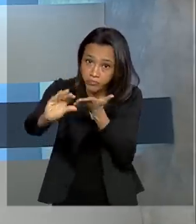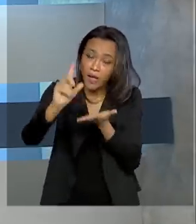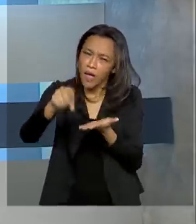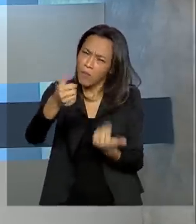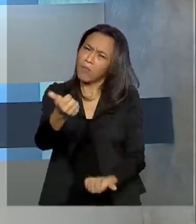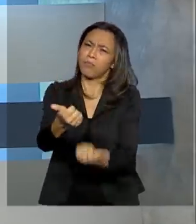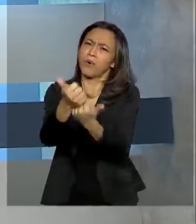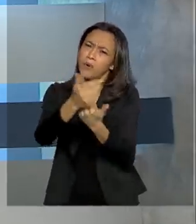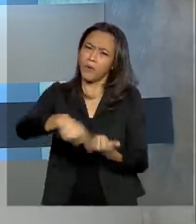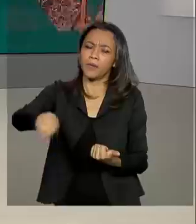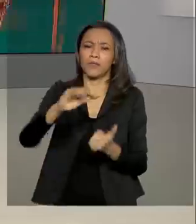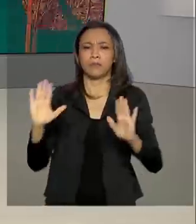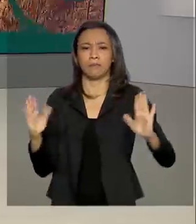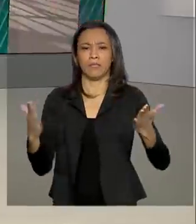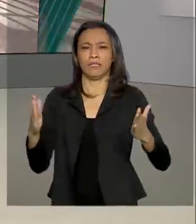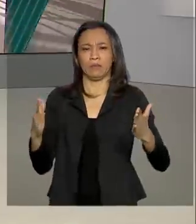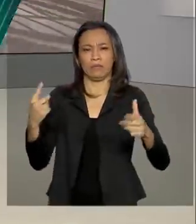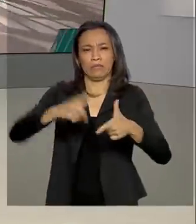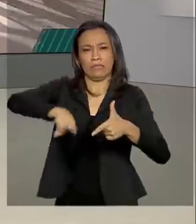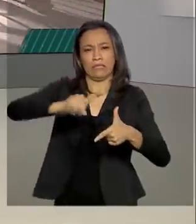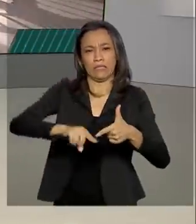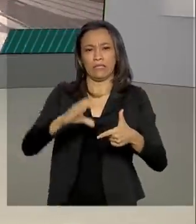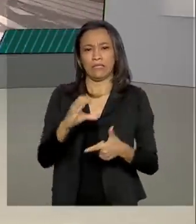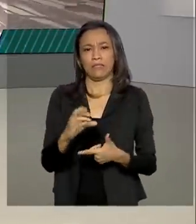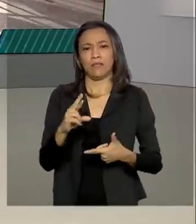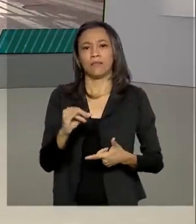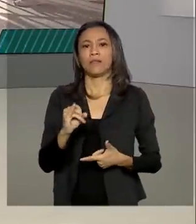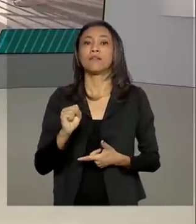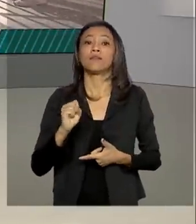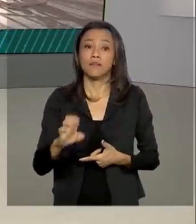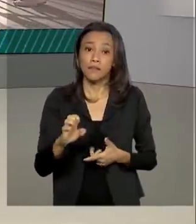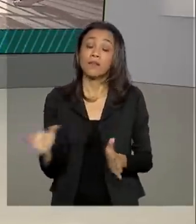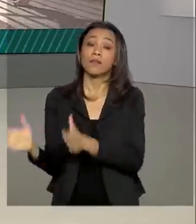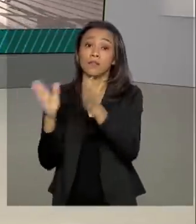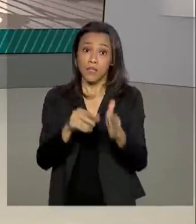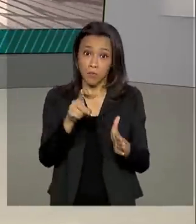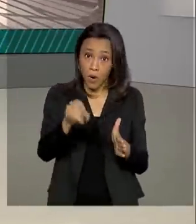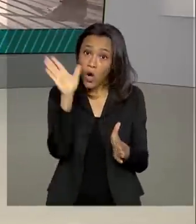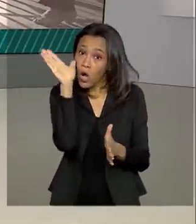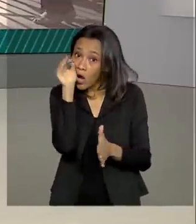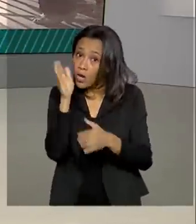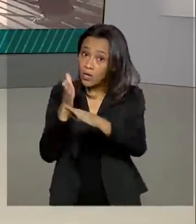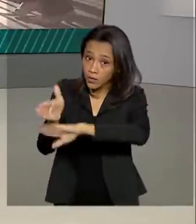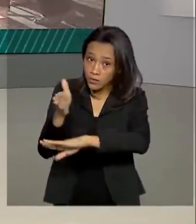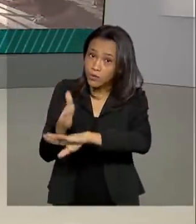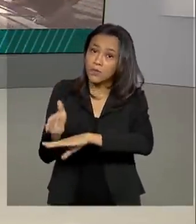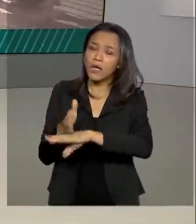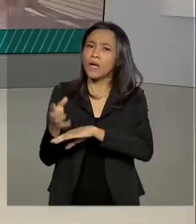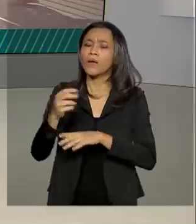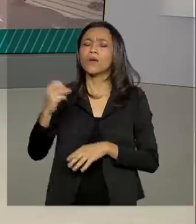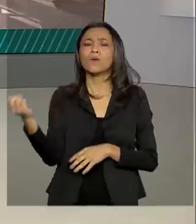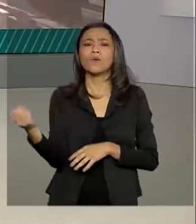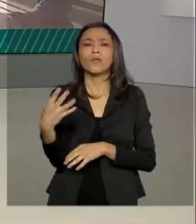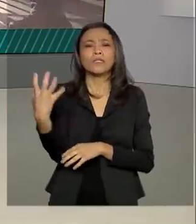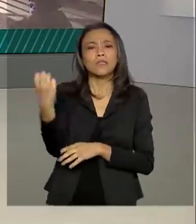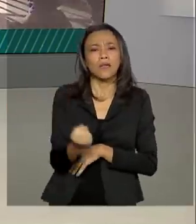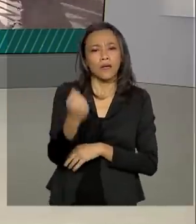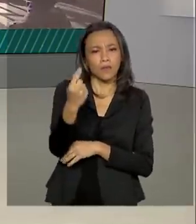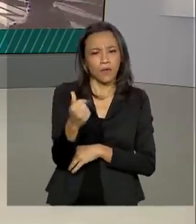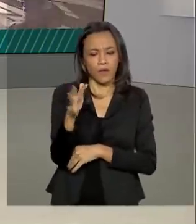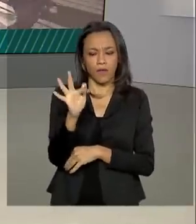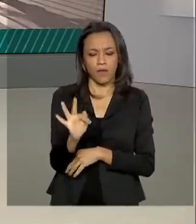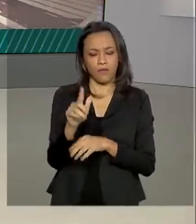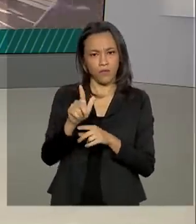nesse momento de crise. E o trabalhador já pode consultar o novo valor e a data do novo saque do FGTS. A Caixa